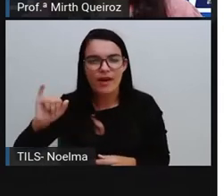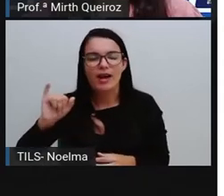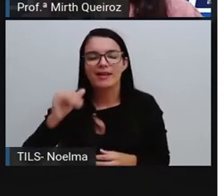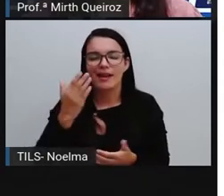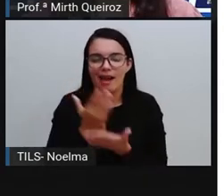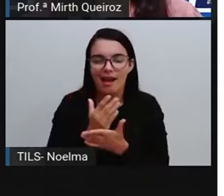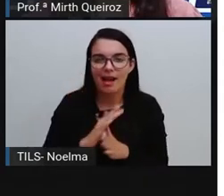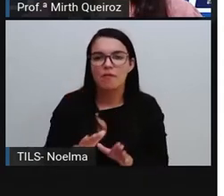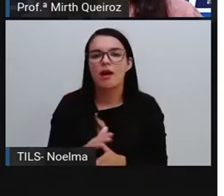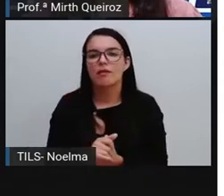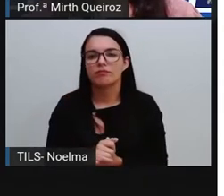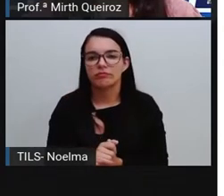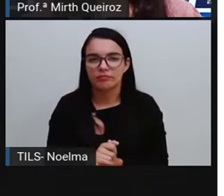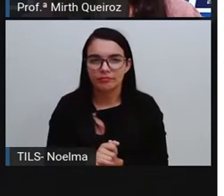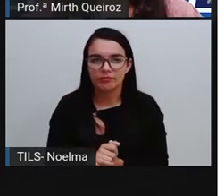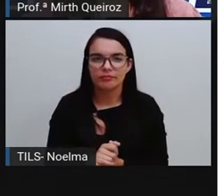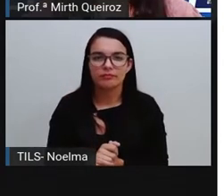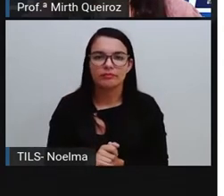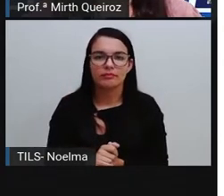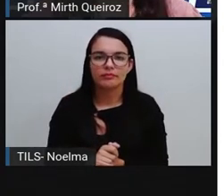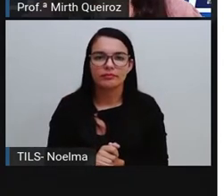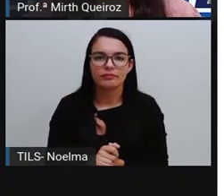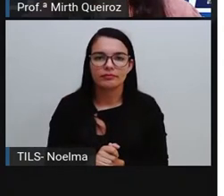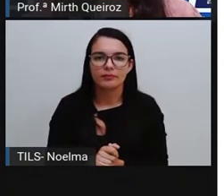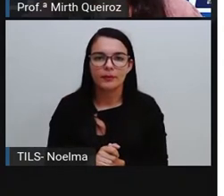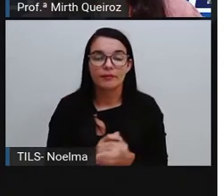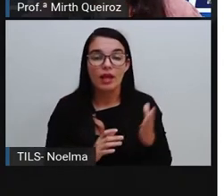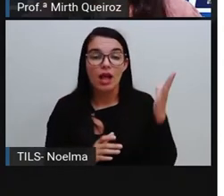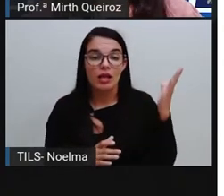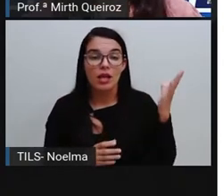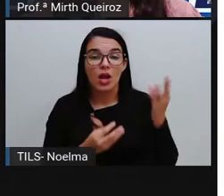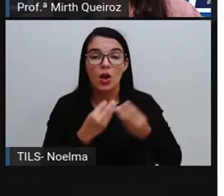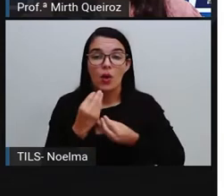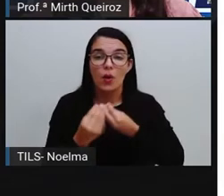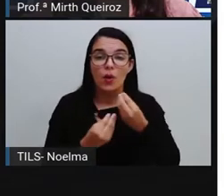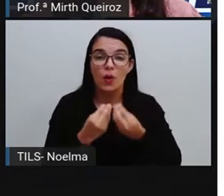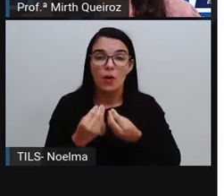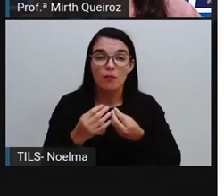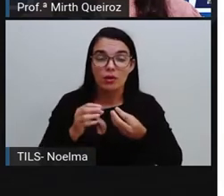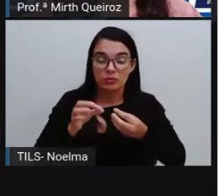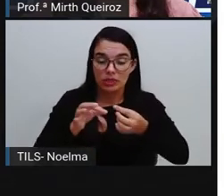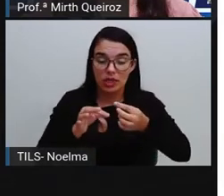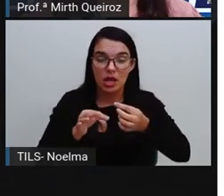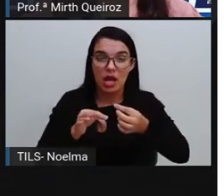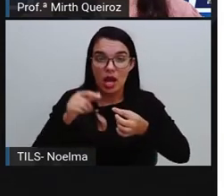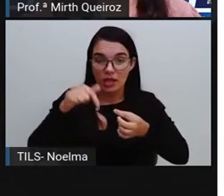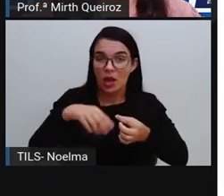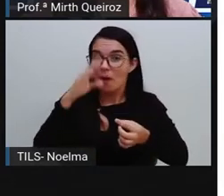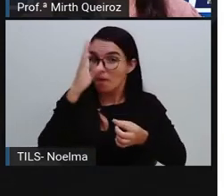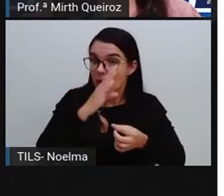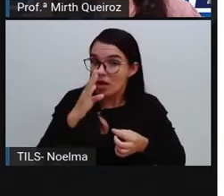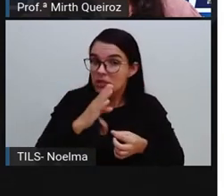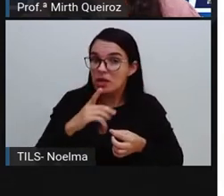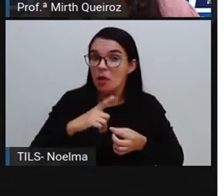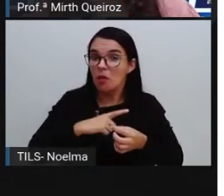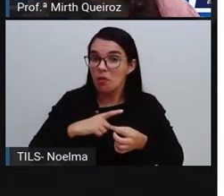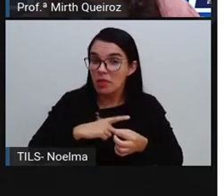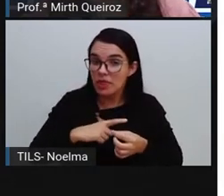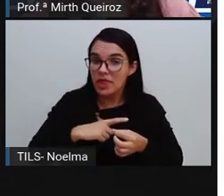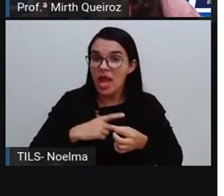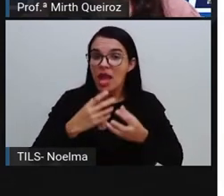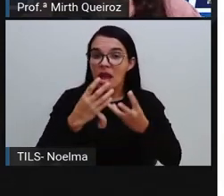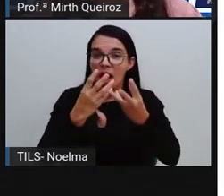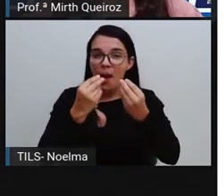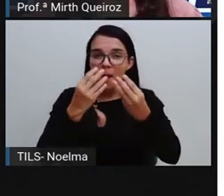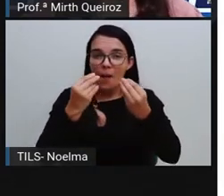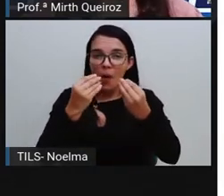esse petróleo pode acabar, né? Por esse motivo, os países, inclusive o Brasil, estão investindo nessas fontes de